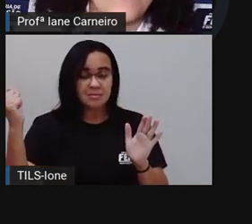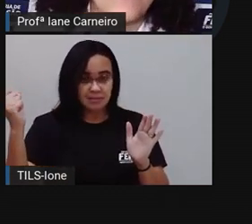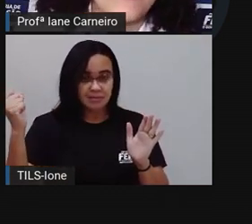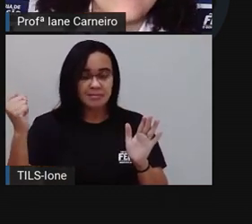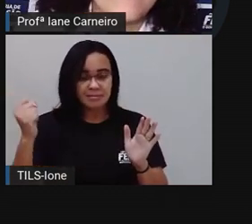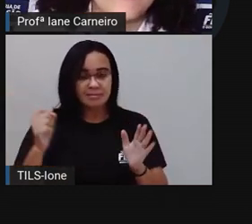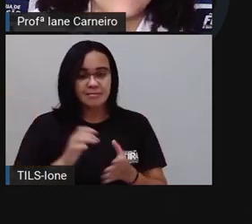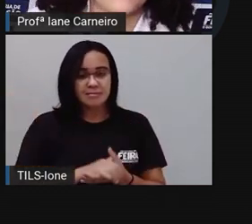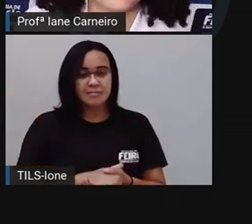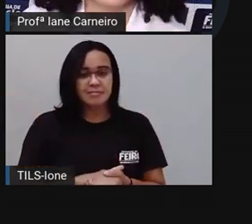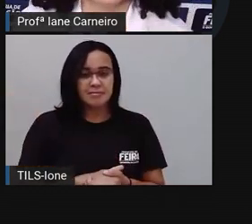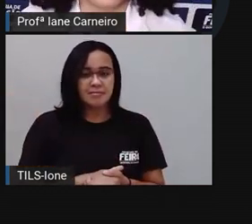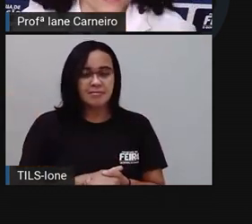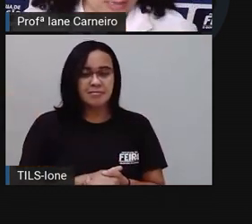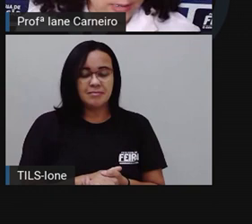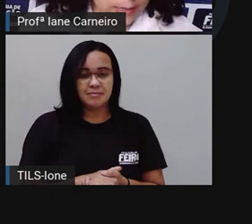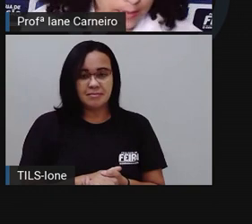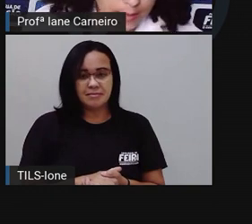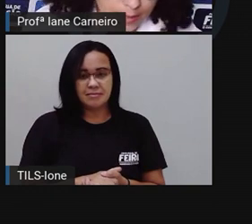Então a Pró vai escrever aqui, ó,